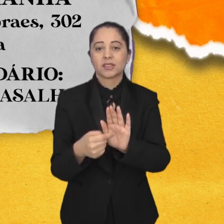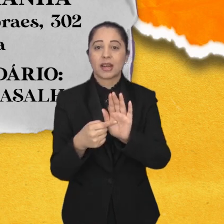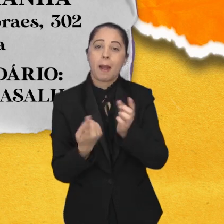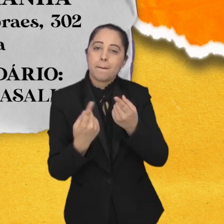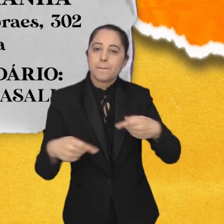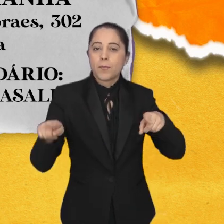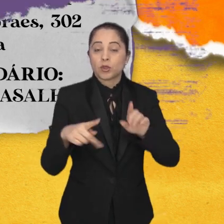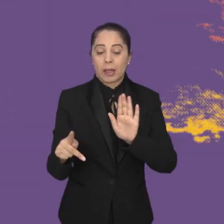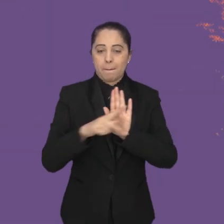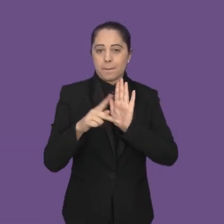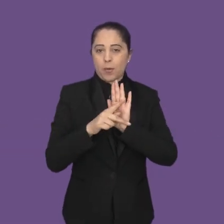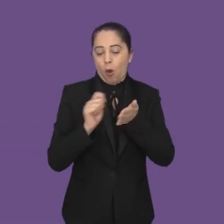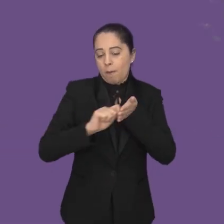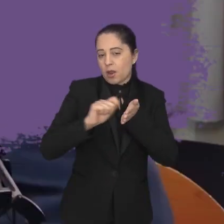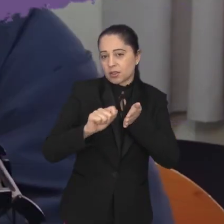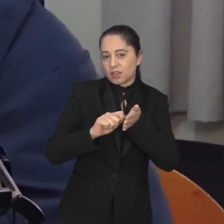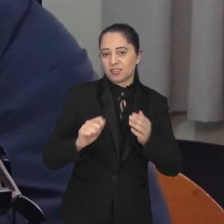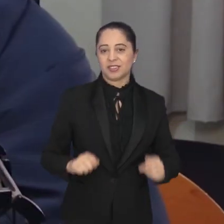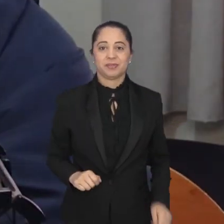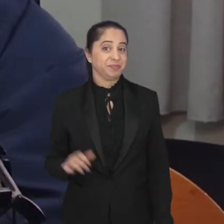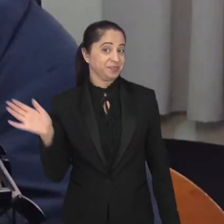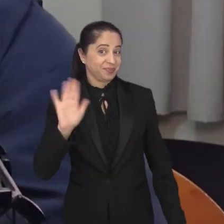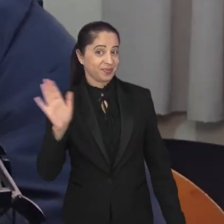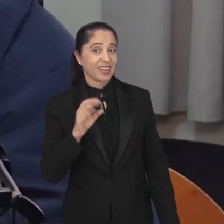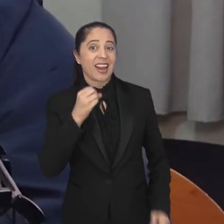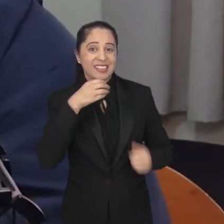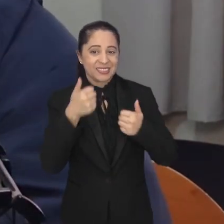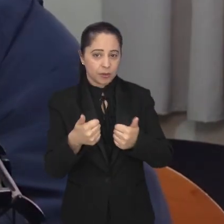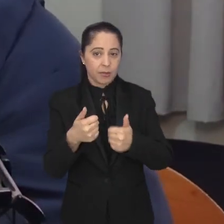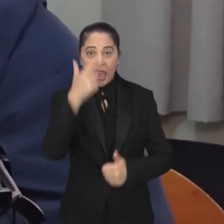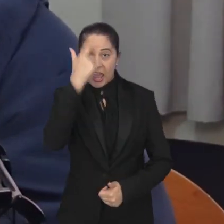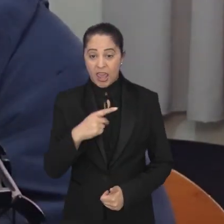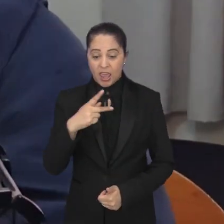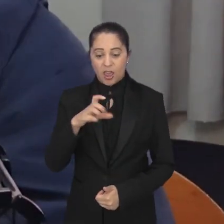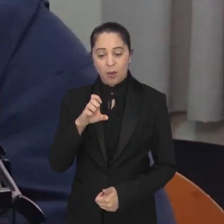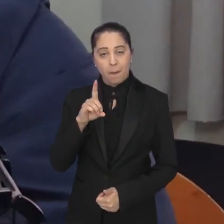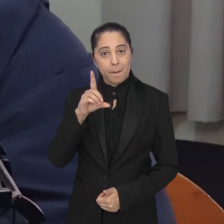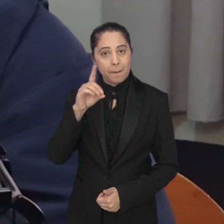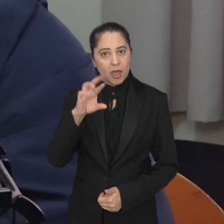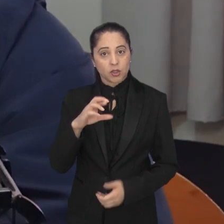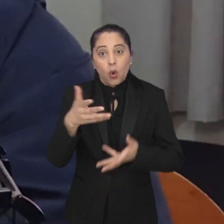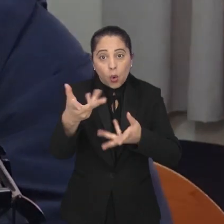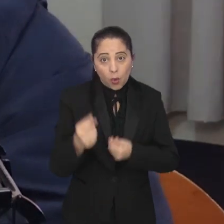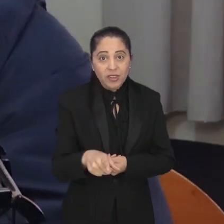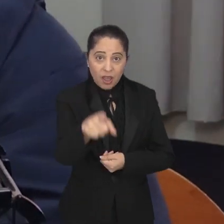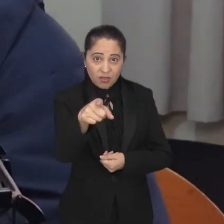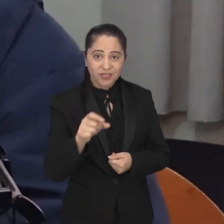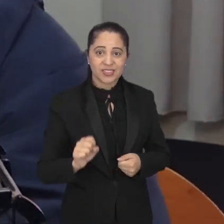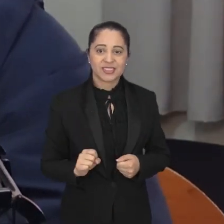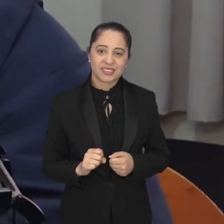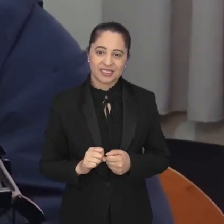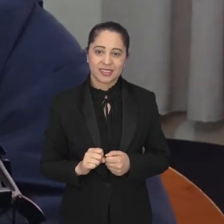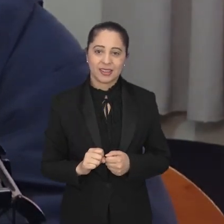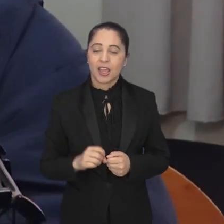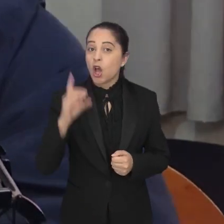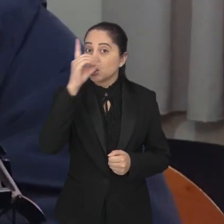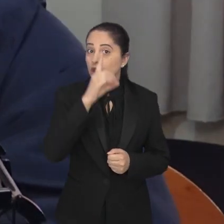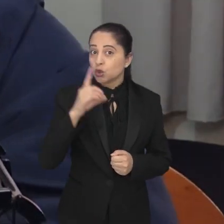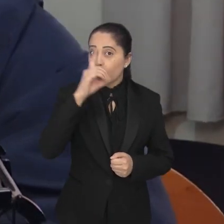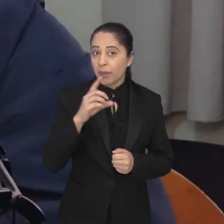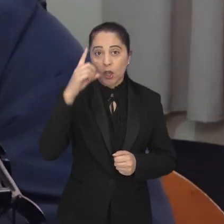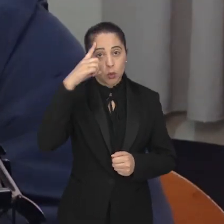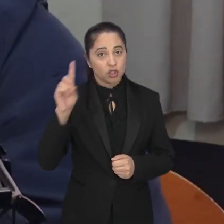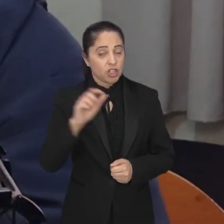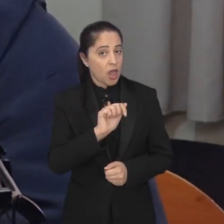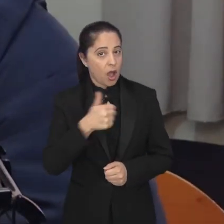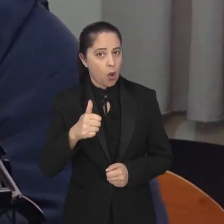canções autorais. Olá, pessoal. Tudo certo? Eu sou o Pedro Palma e gostaria de fazer um convite para vocês. Nesse domingo,